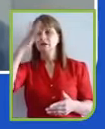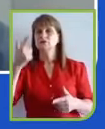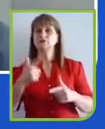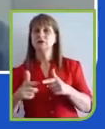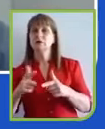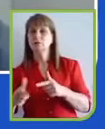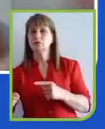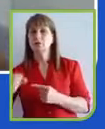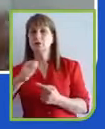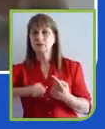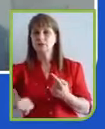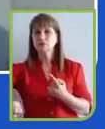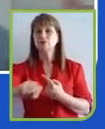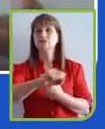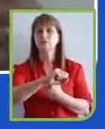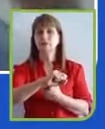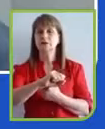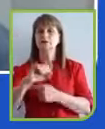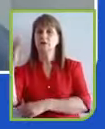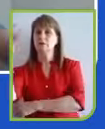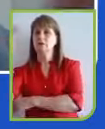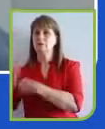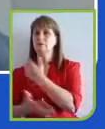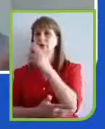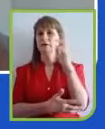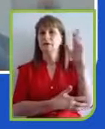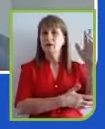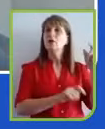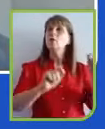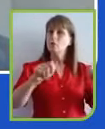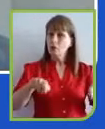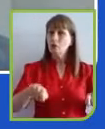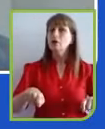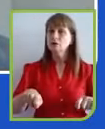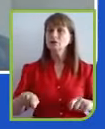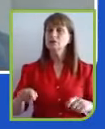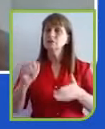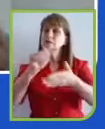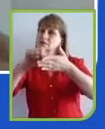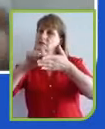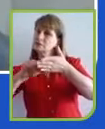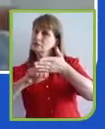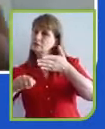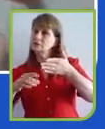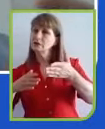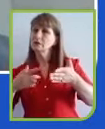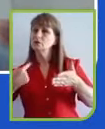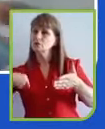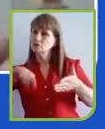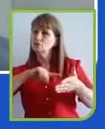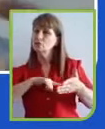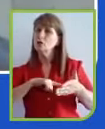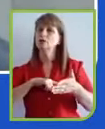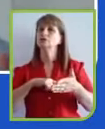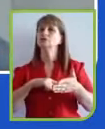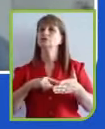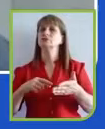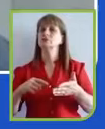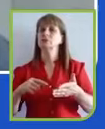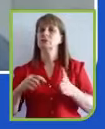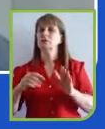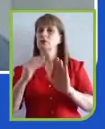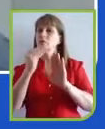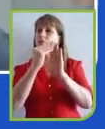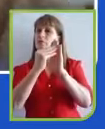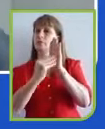programas. E outras empresas têm esse tipo de programa que visam justamente se conectar com as pequenas e médias,